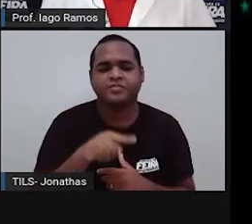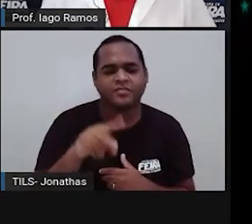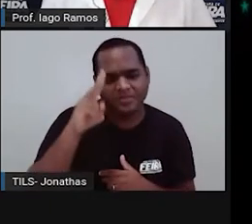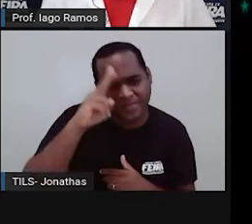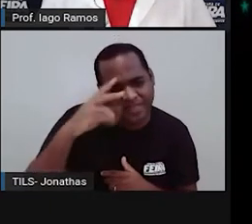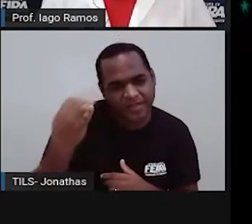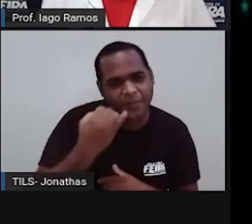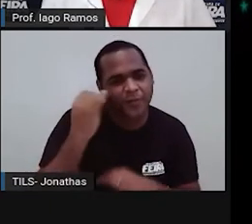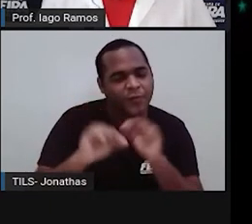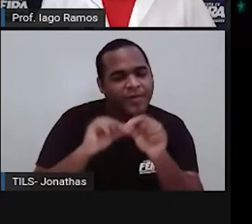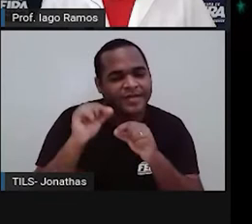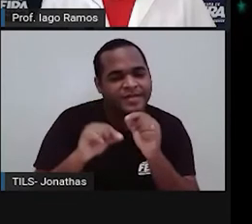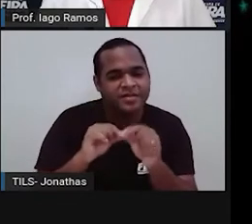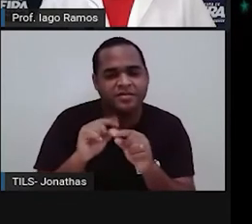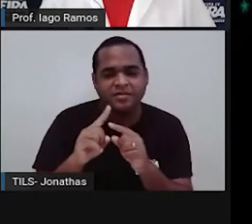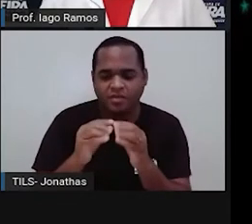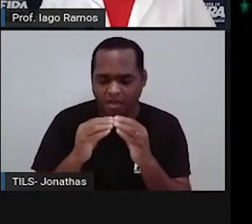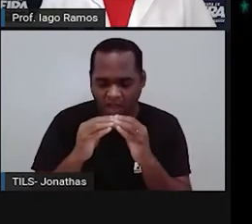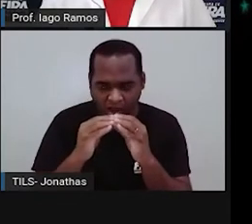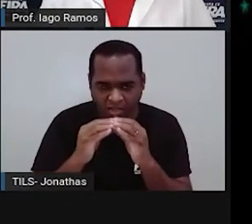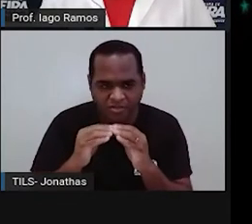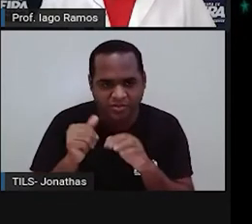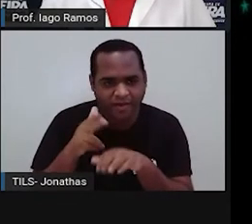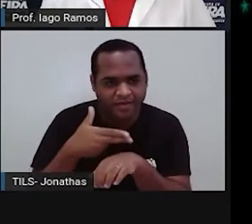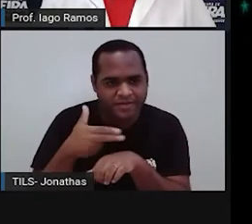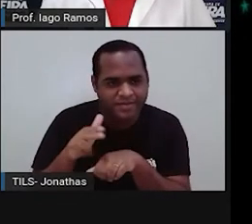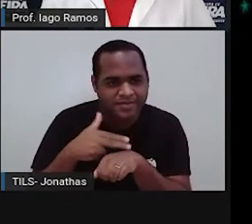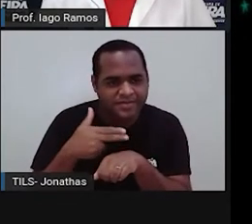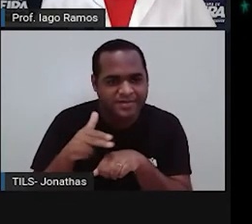cone? Um bombom? Bom,